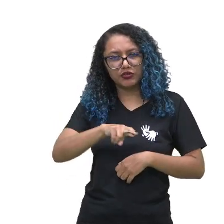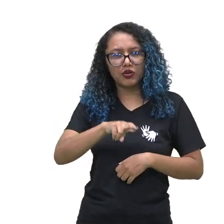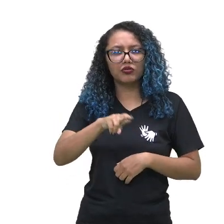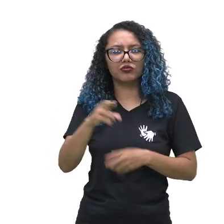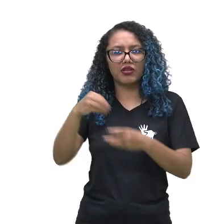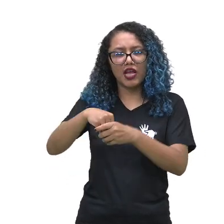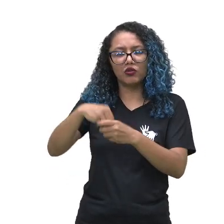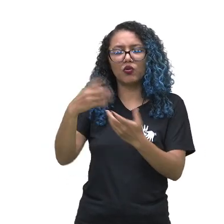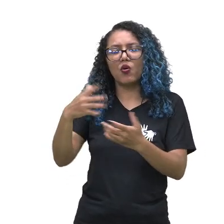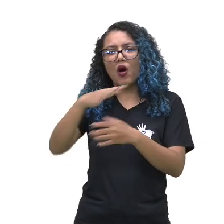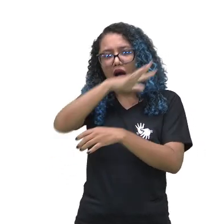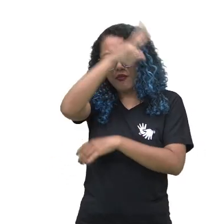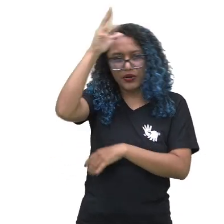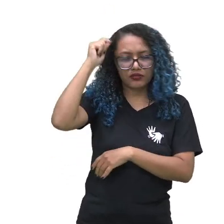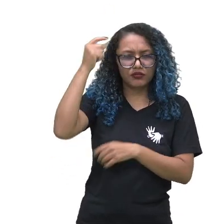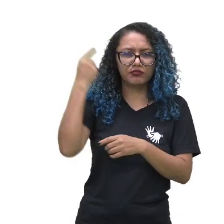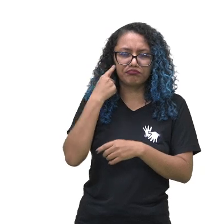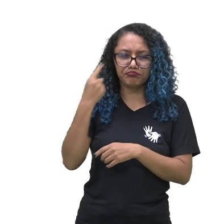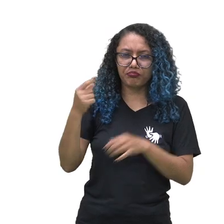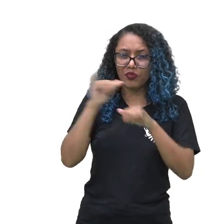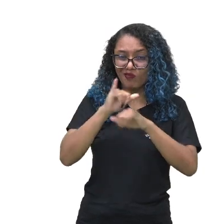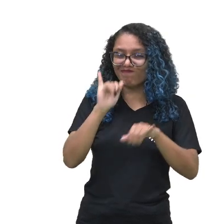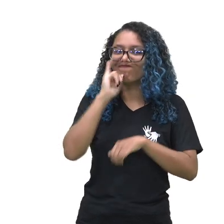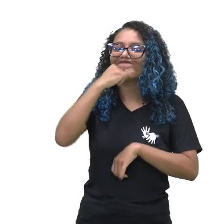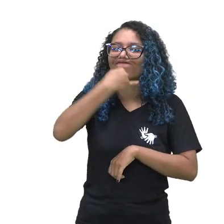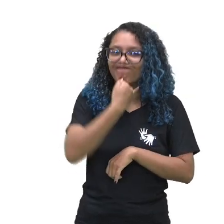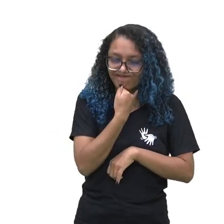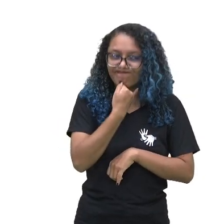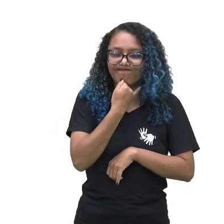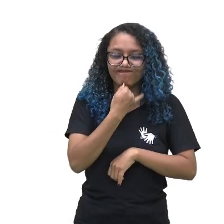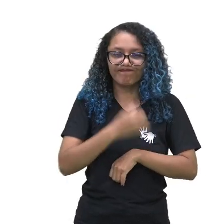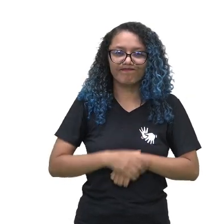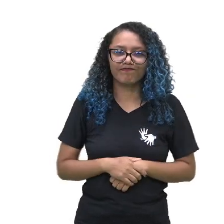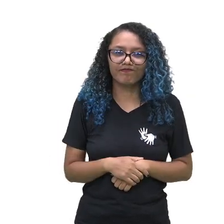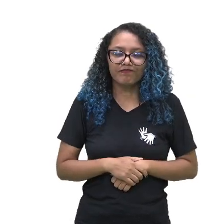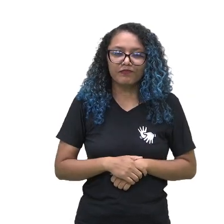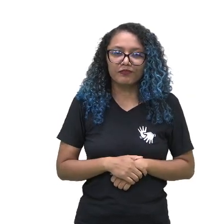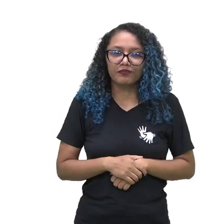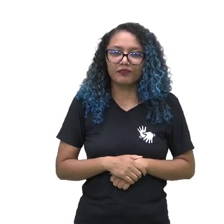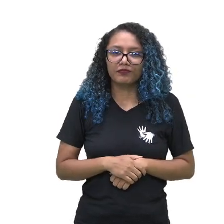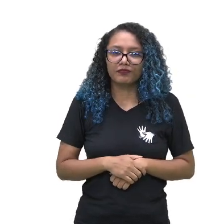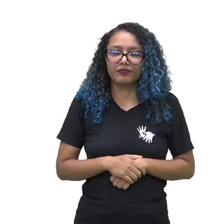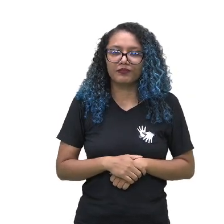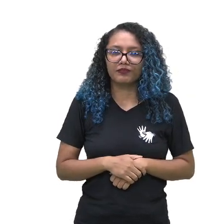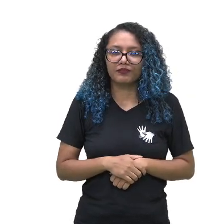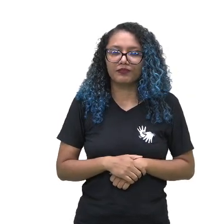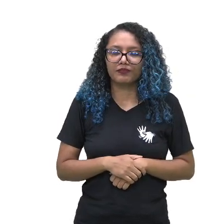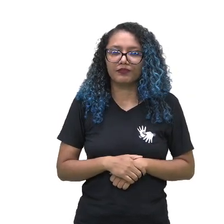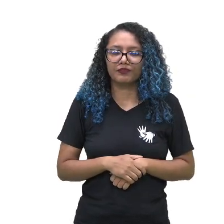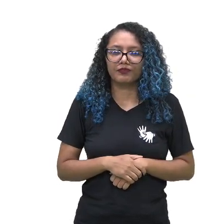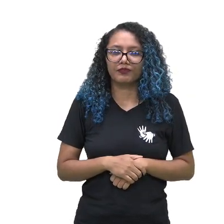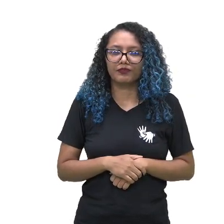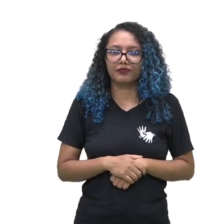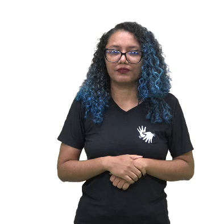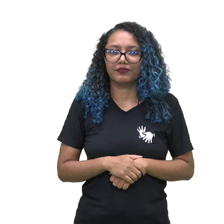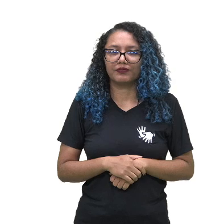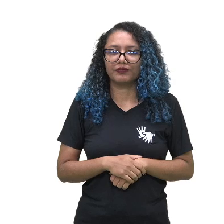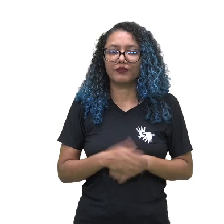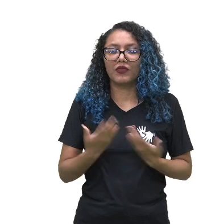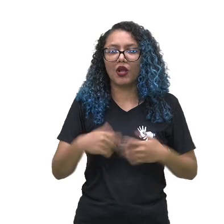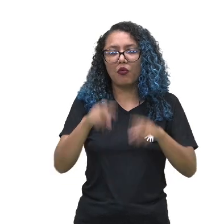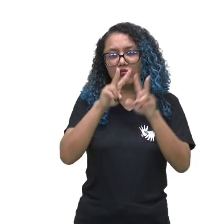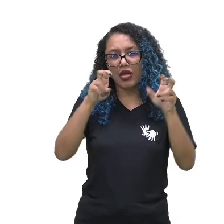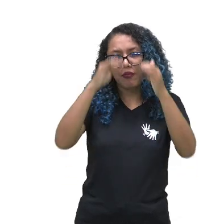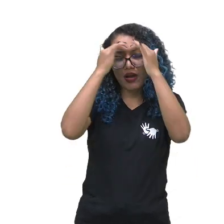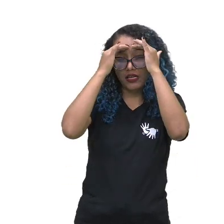notícia aí muito triste, mas que nós podemos dizer que existe. E o termo respeito à